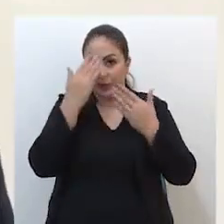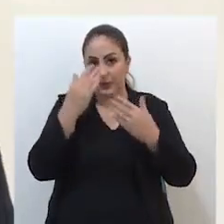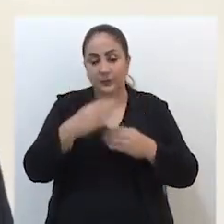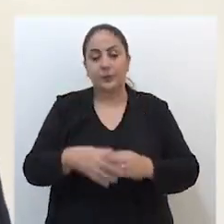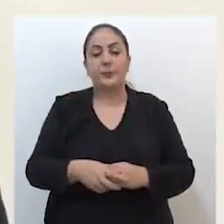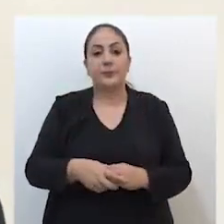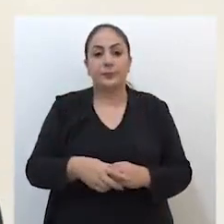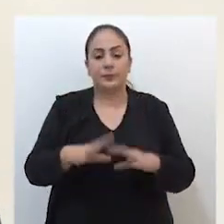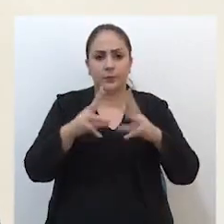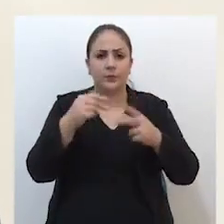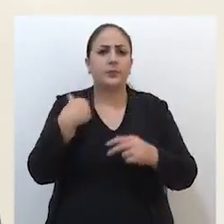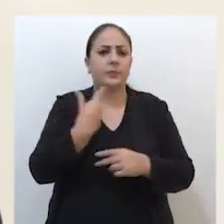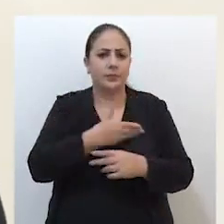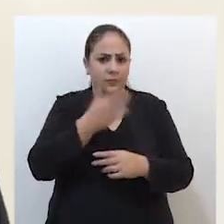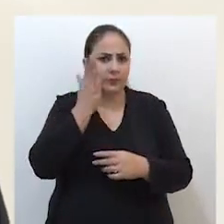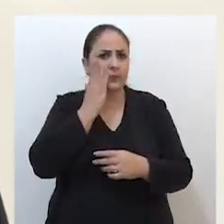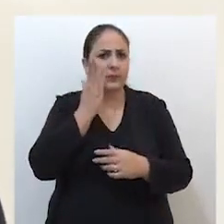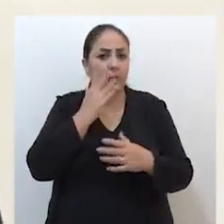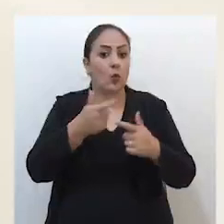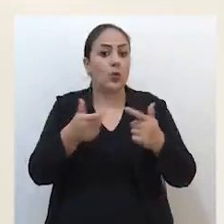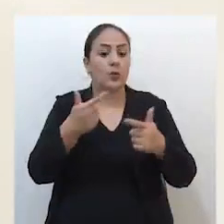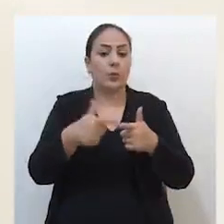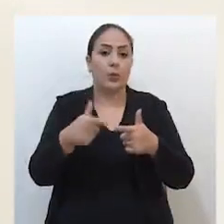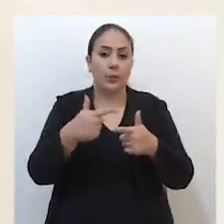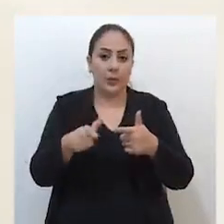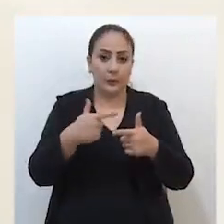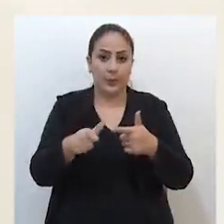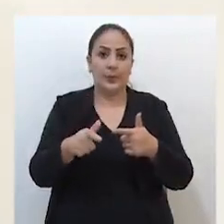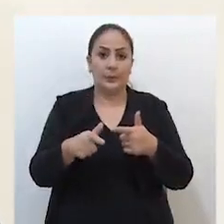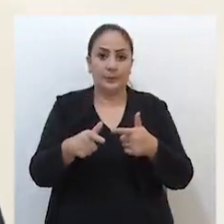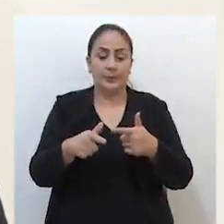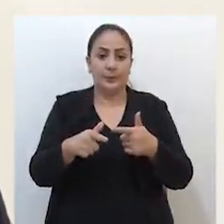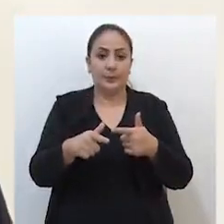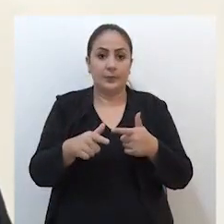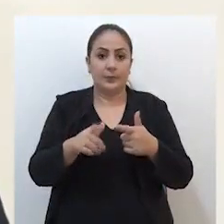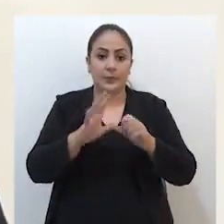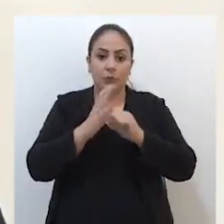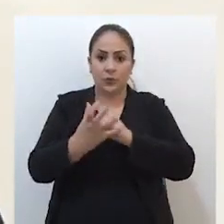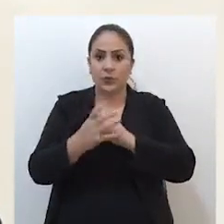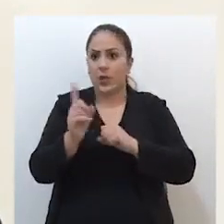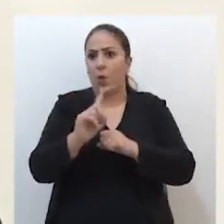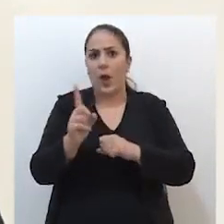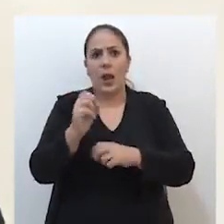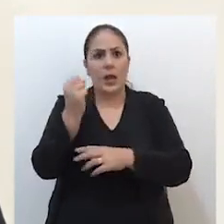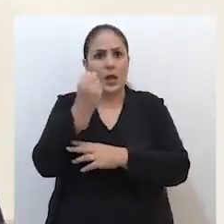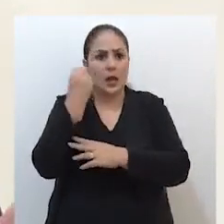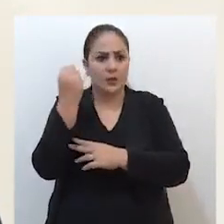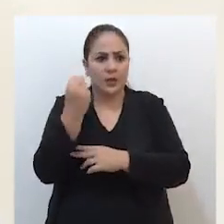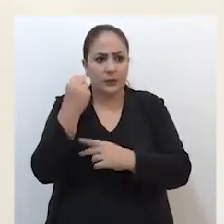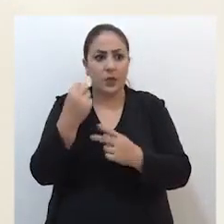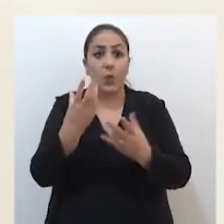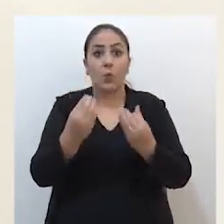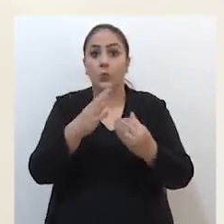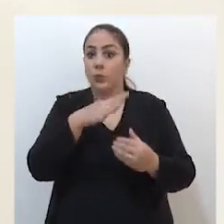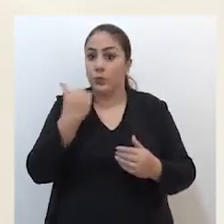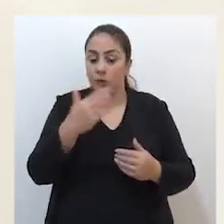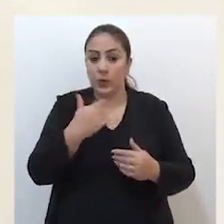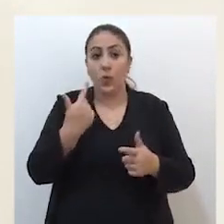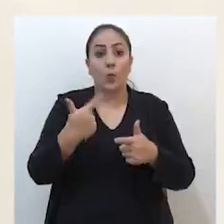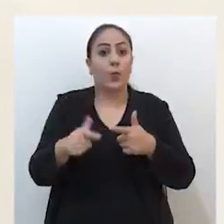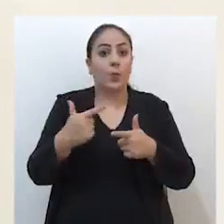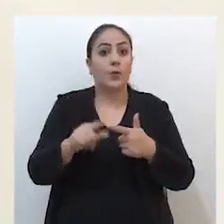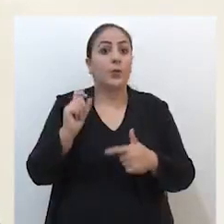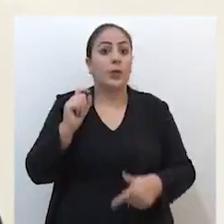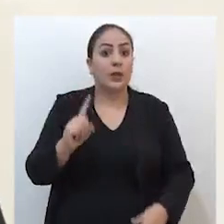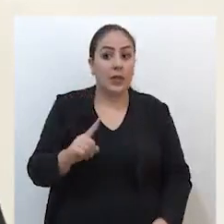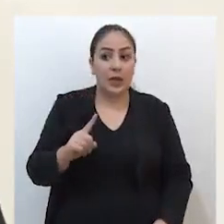Todos nós sabemos que o grande problema da pandemia não é assim a gravidade e a grande mortalidade dela.